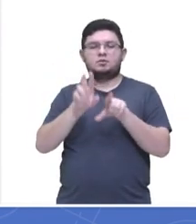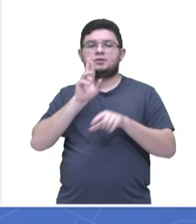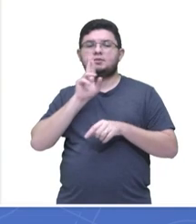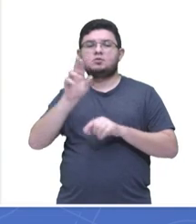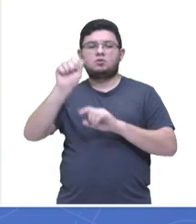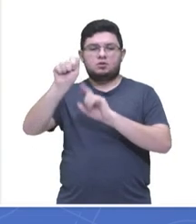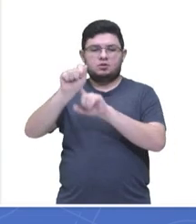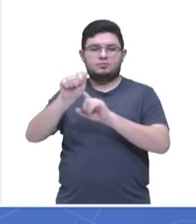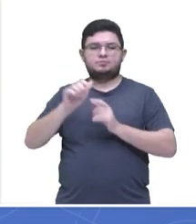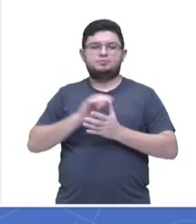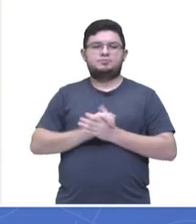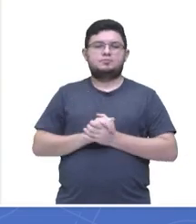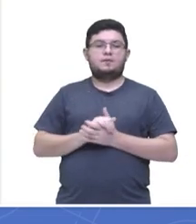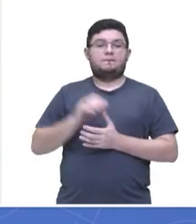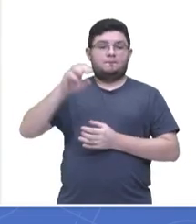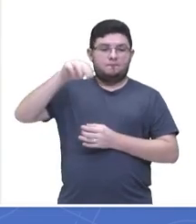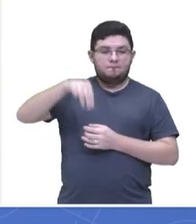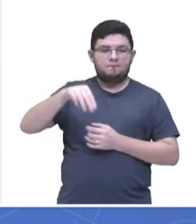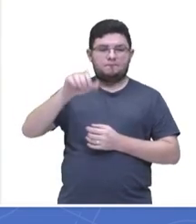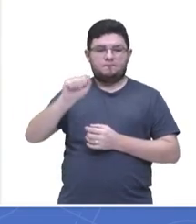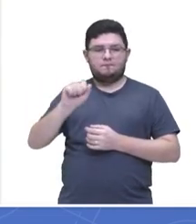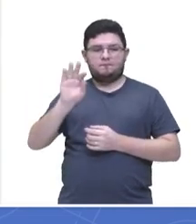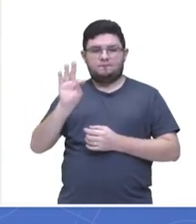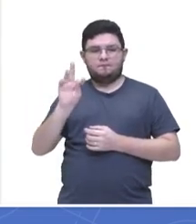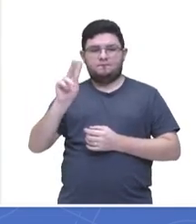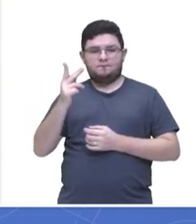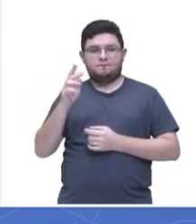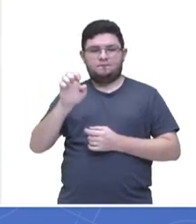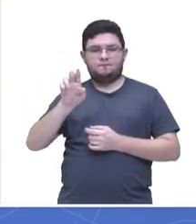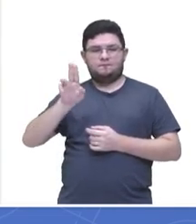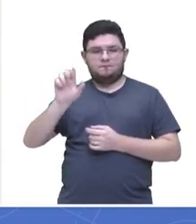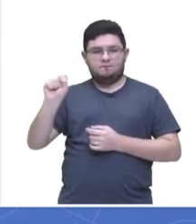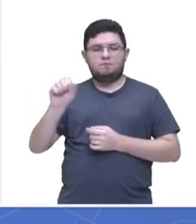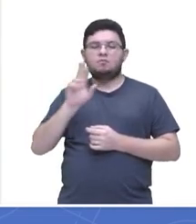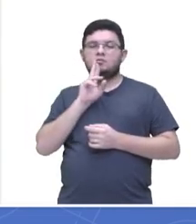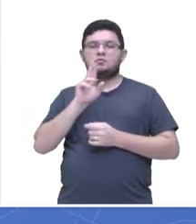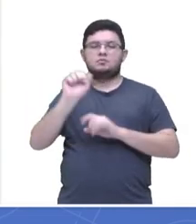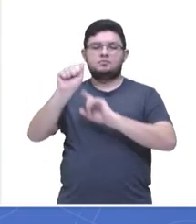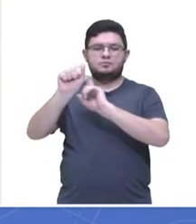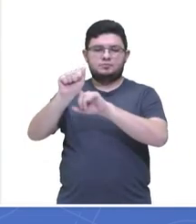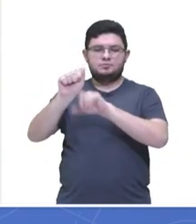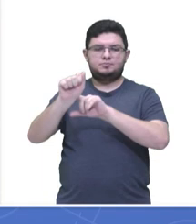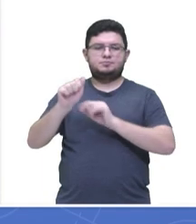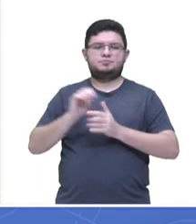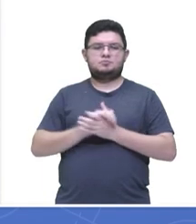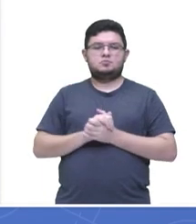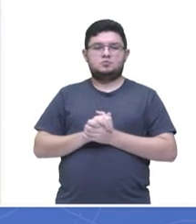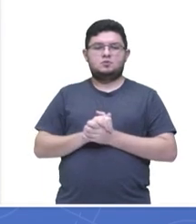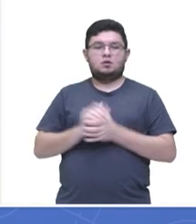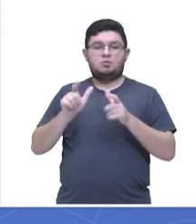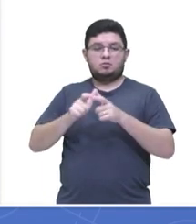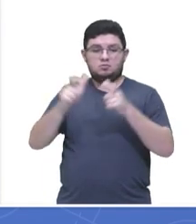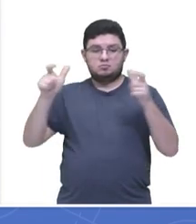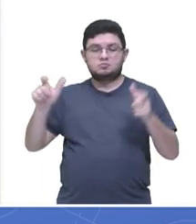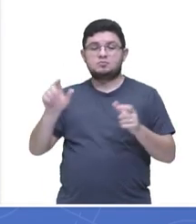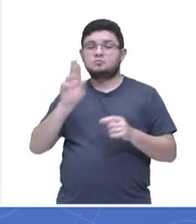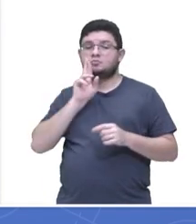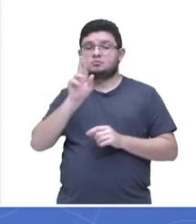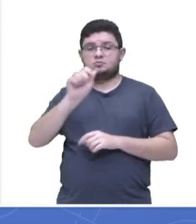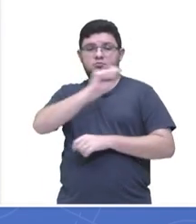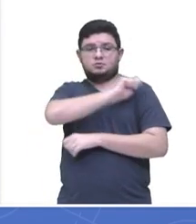Matheus também marcou a letra A. Por enquanto, está todo mundo aí apostando na letra A como alternativa correta. Não é isso?